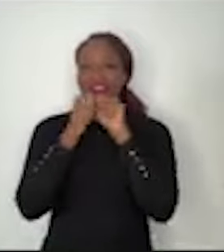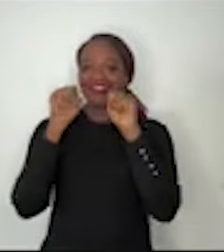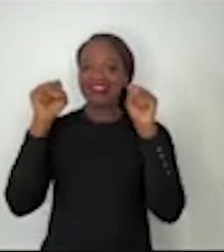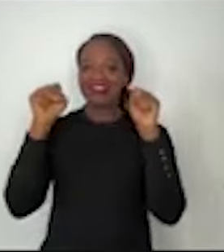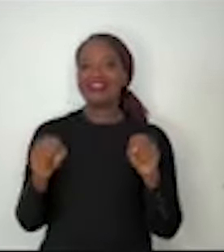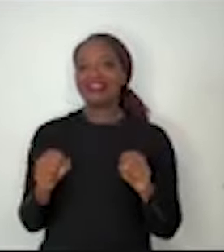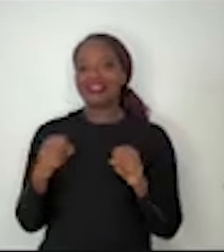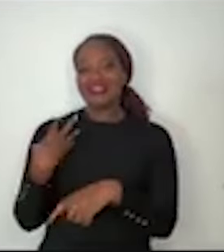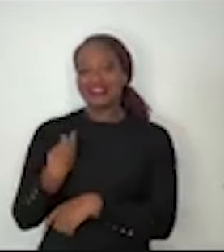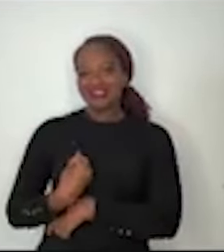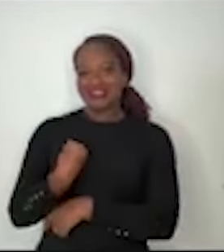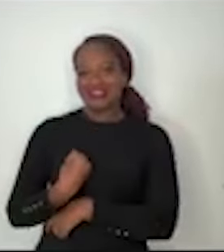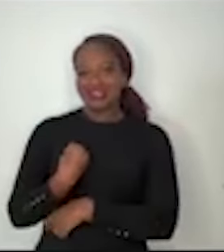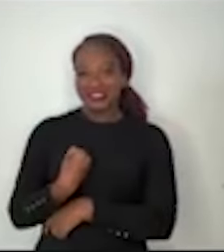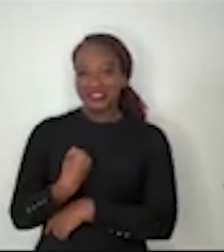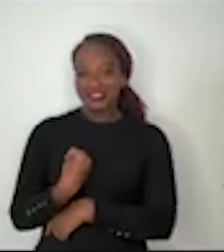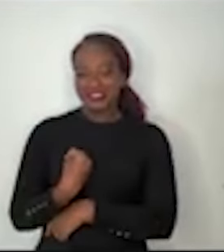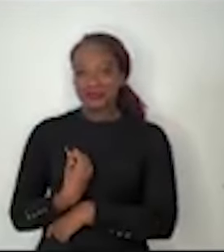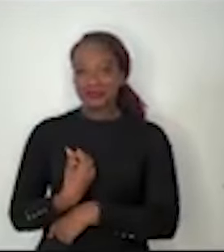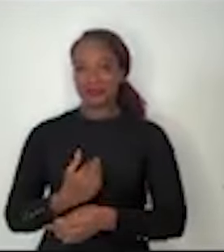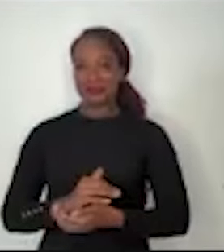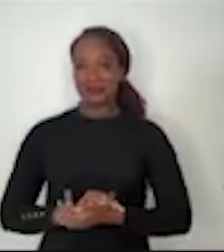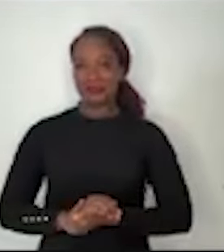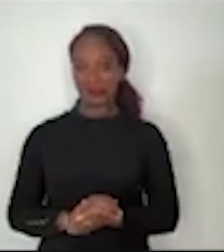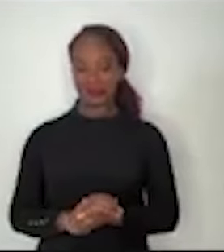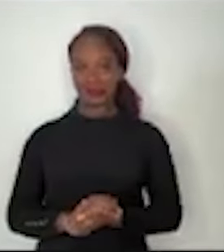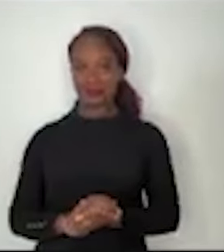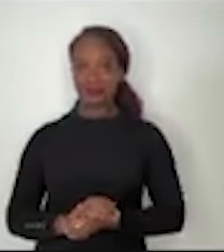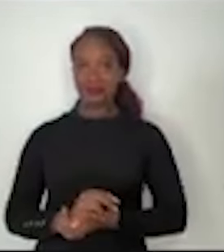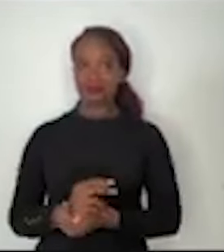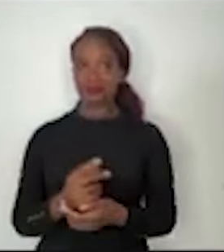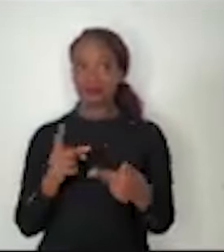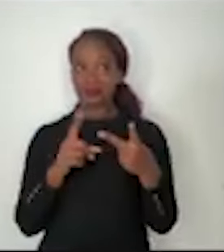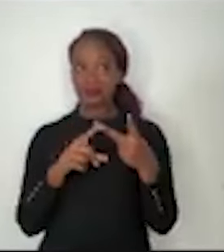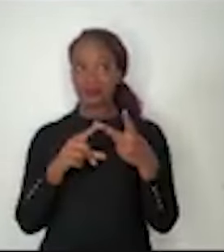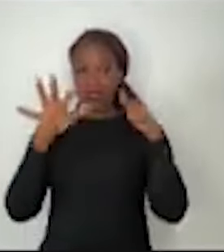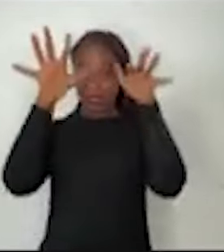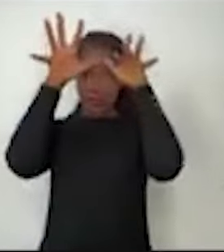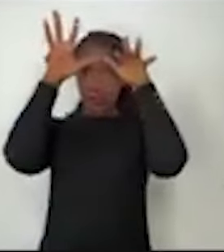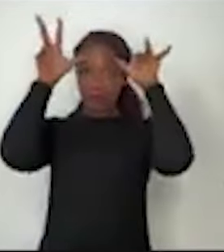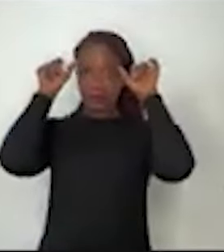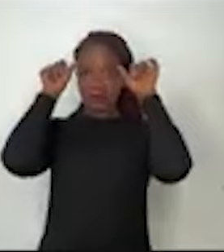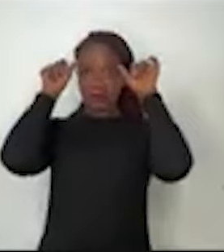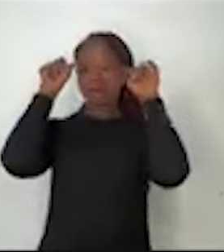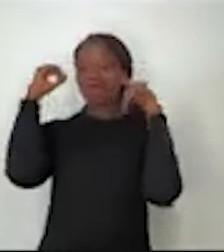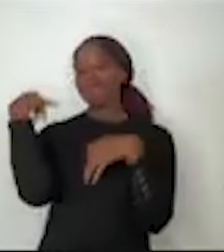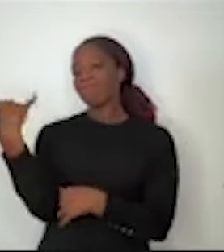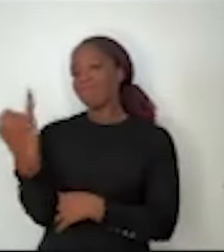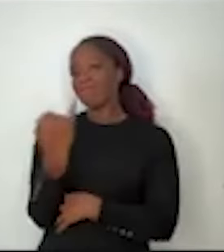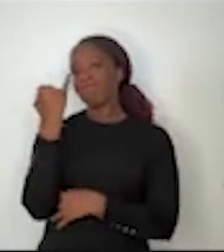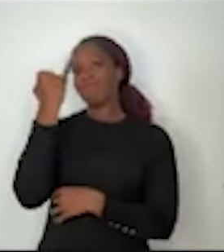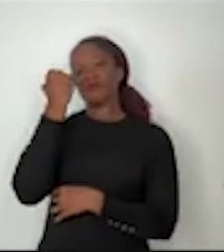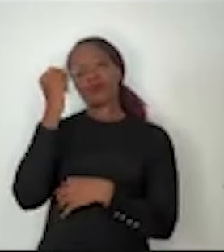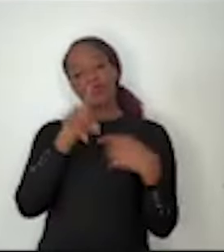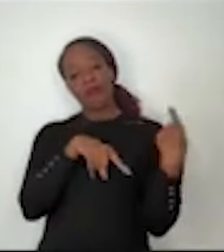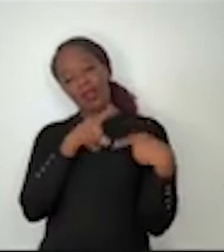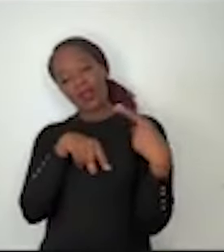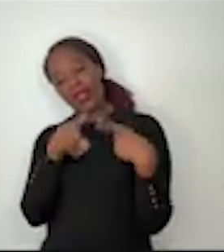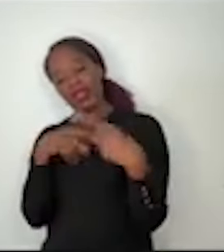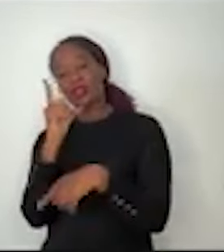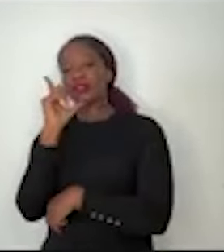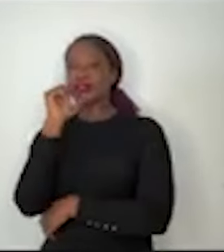imprevisível. Em segundo lugar, a Amazônia tem um papel importantíssimo no ciclo da água, porque